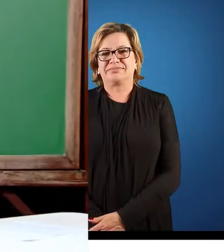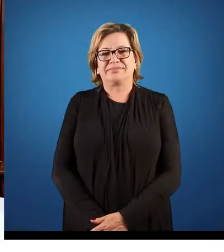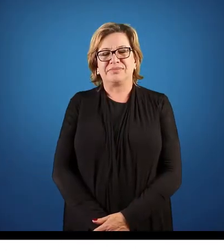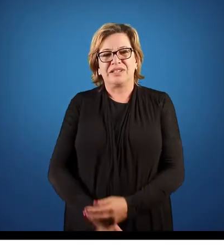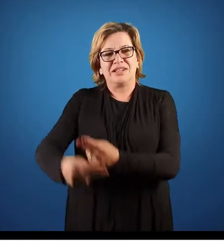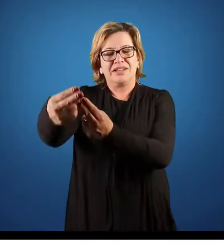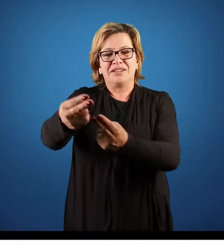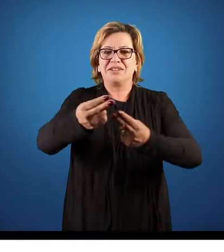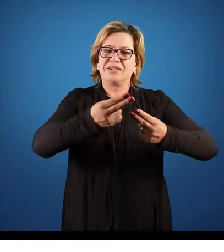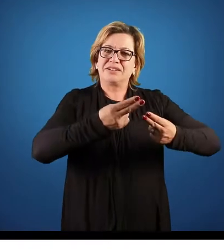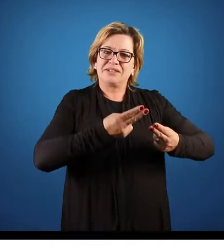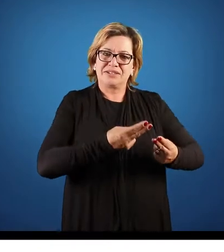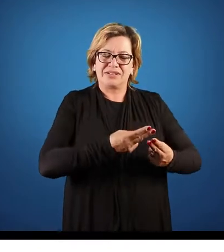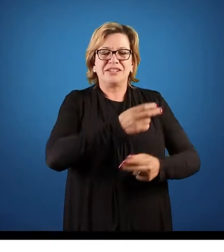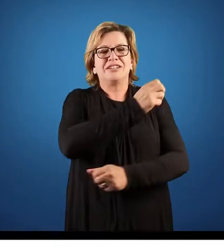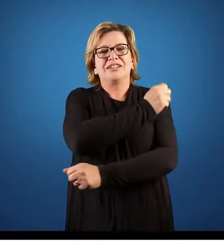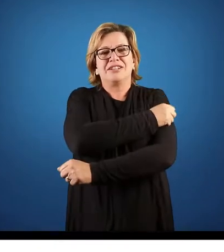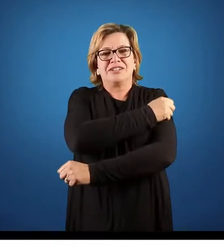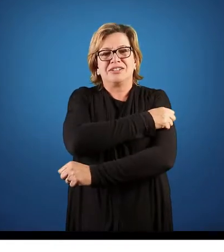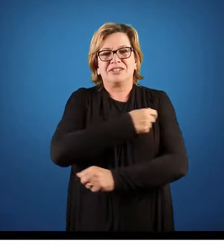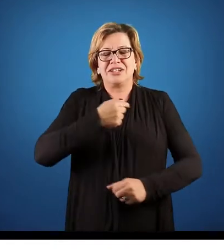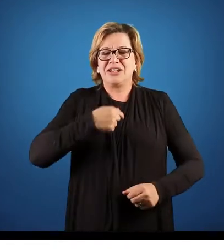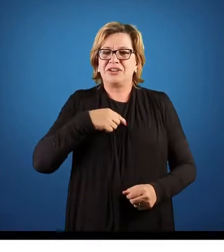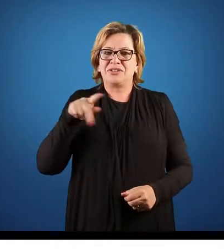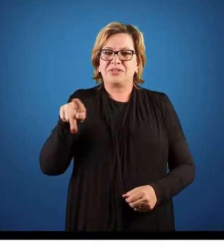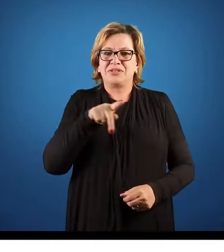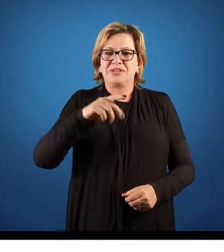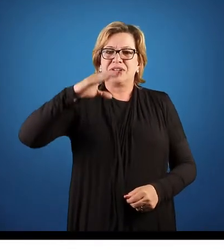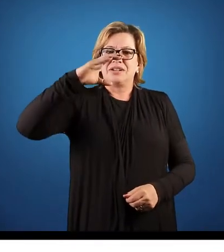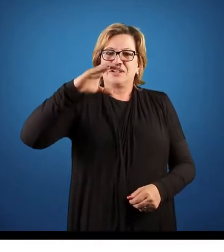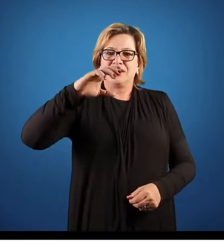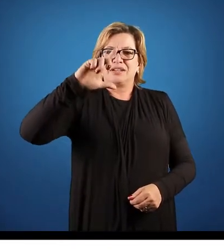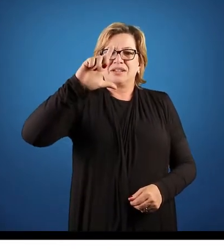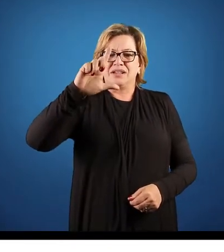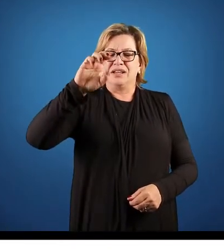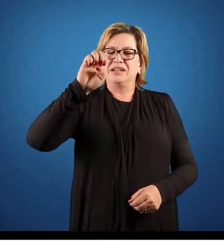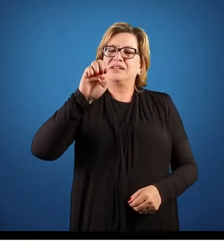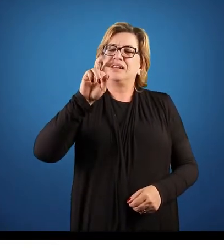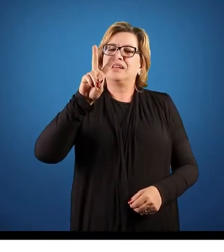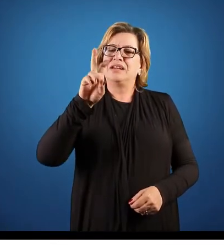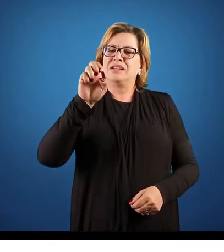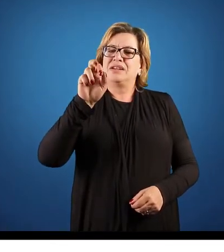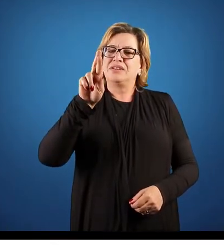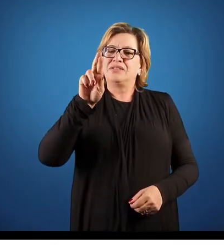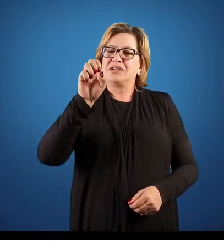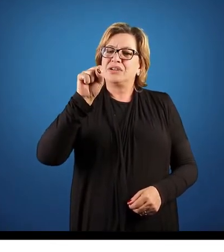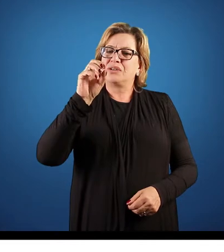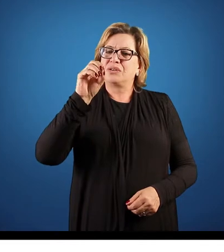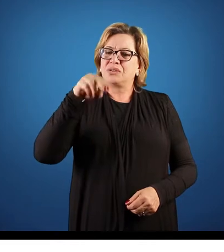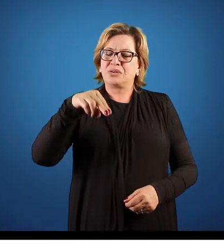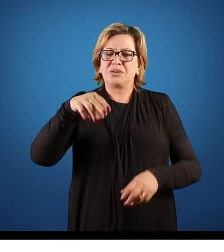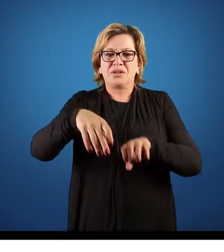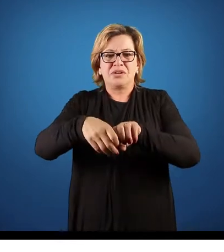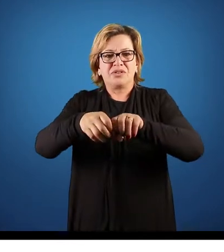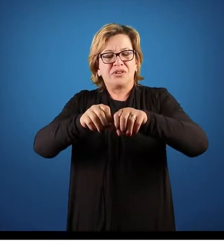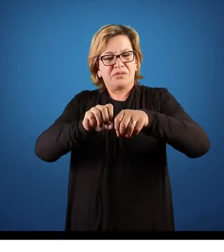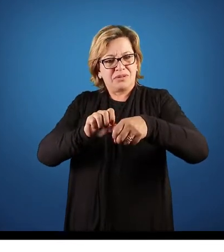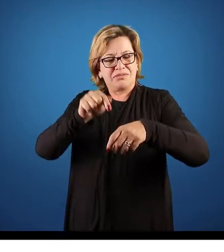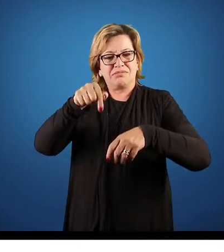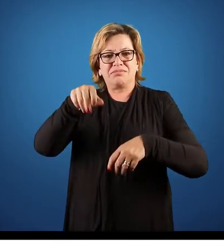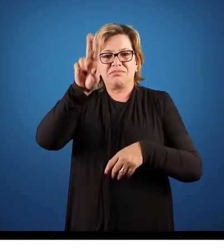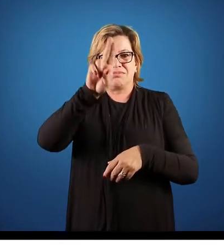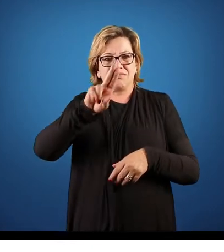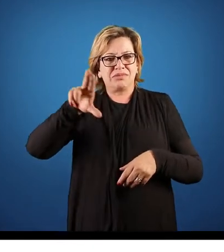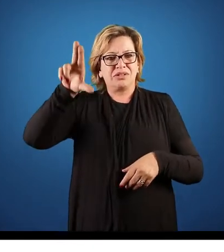Sejam bem-vindos, acadêmicos. Eu sou o professor Cleverson Bayer Moreira, formado em Administração de Empresas aqui pela Unicentro,